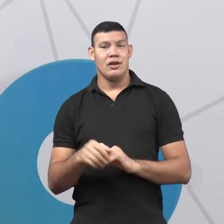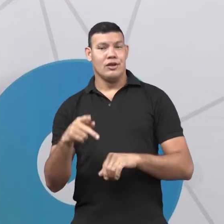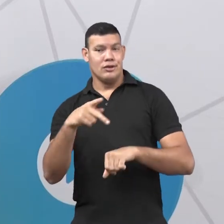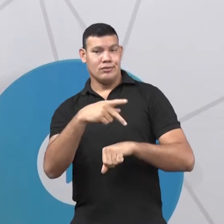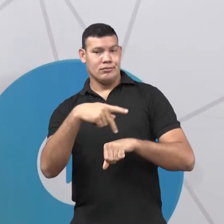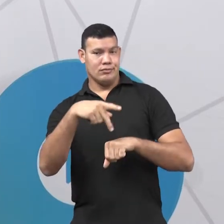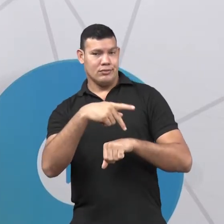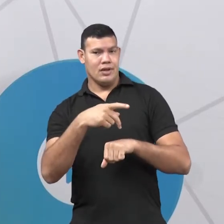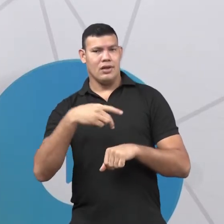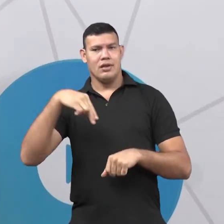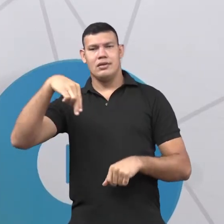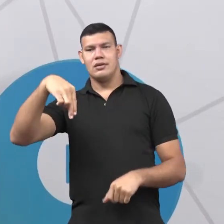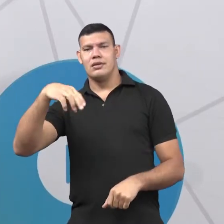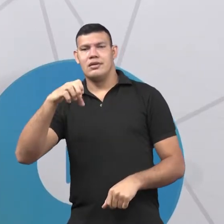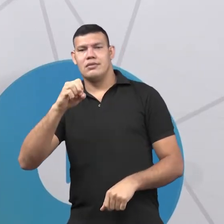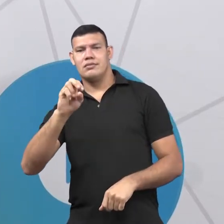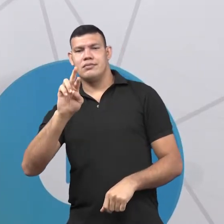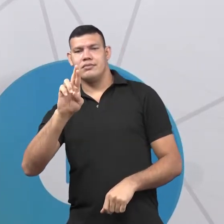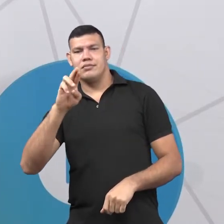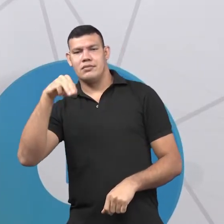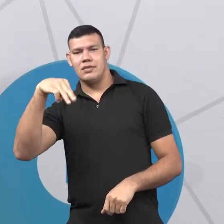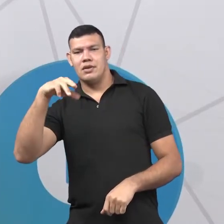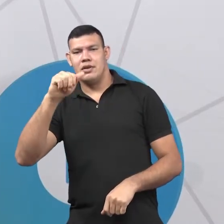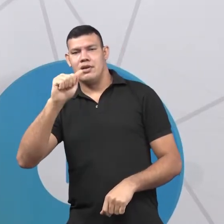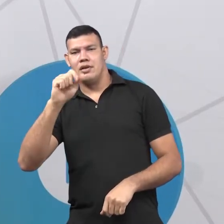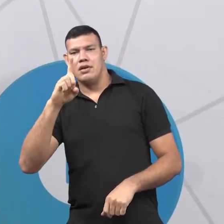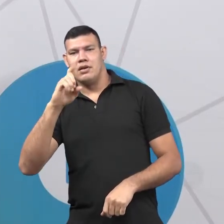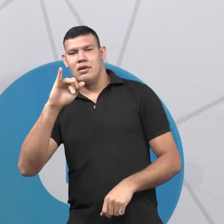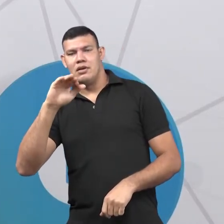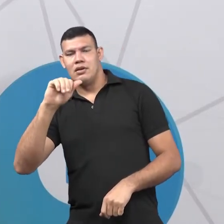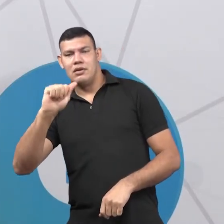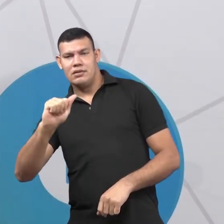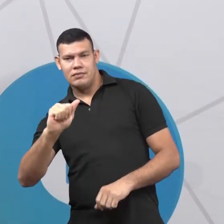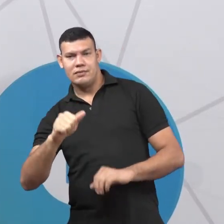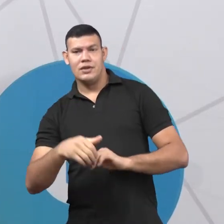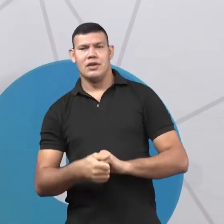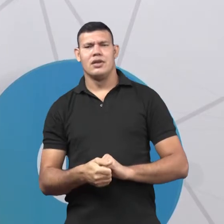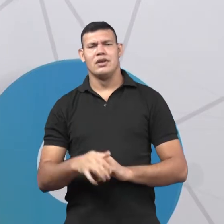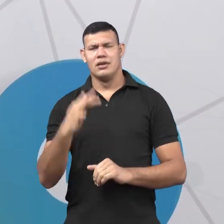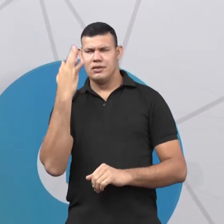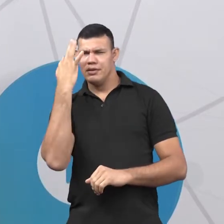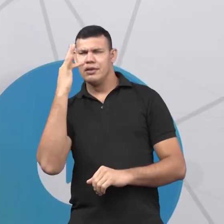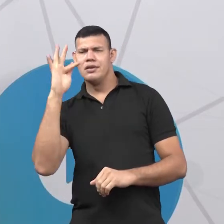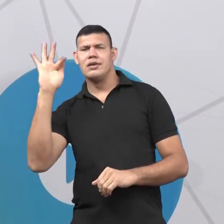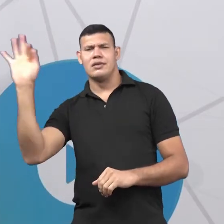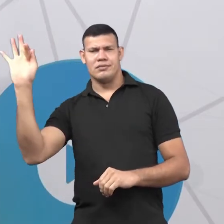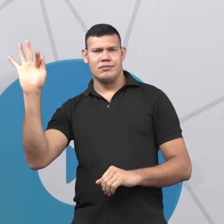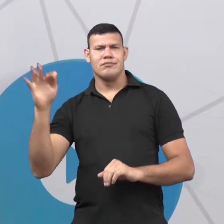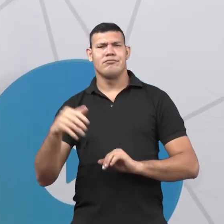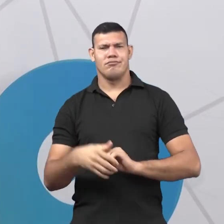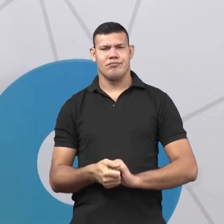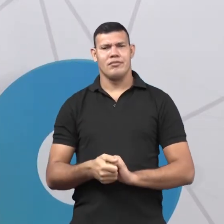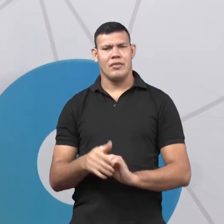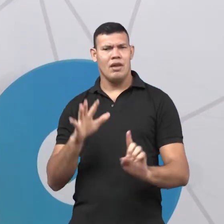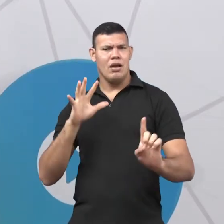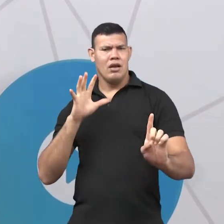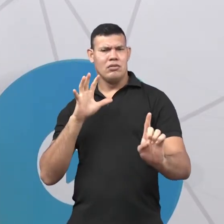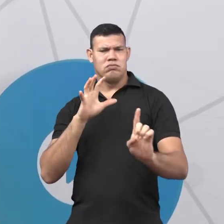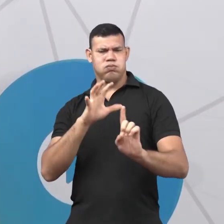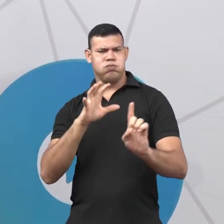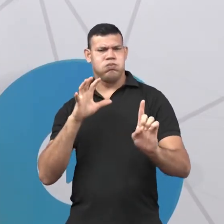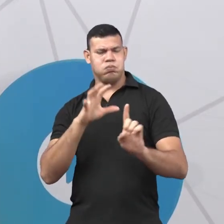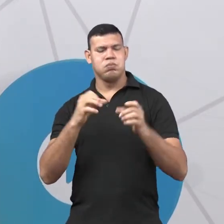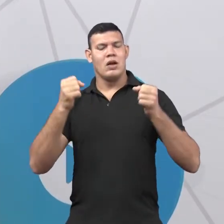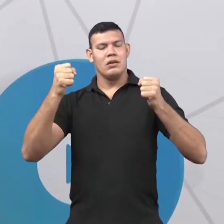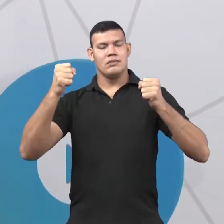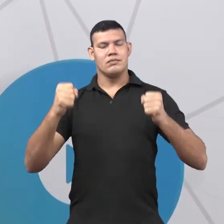Então, como ele era francês, quando ele invadiu e conquistou, aí, ganhou essa guerra, ele exerceu, então, poder sobre